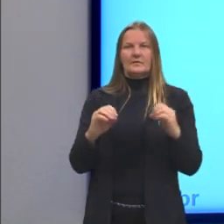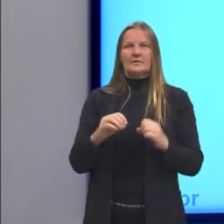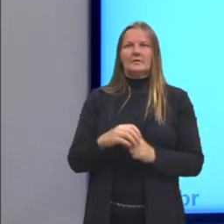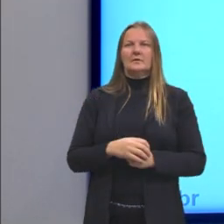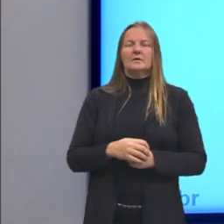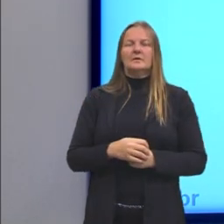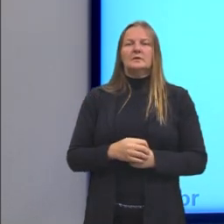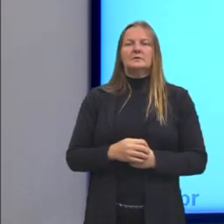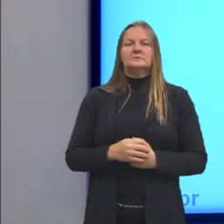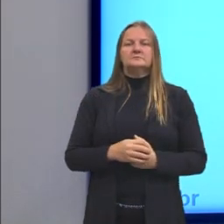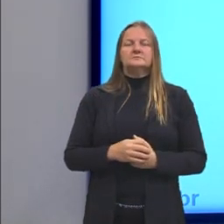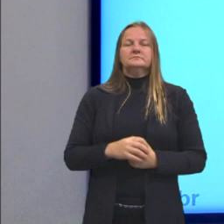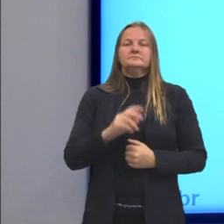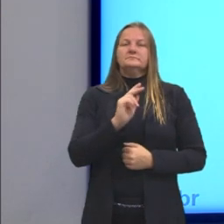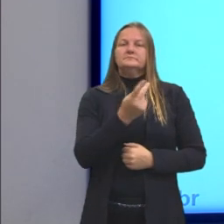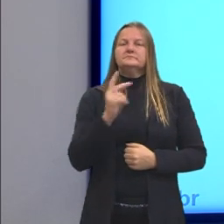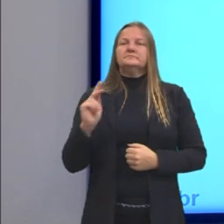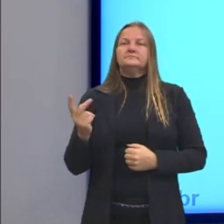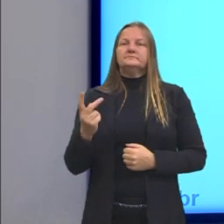mais fácil a gente desenhar.